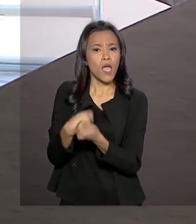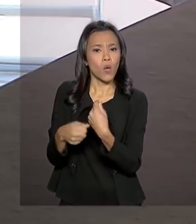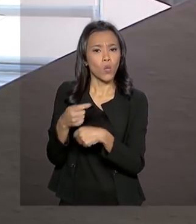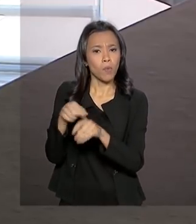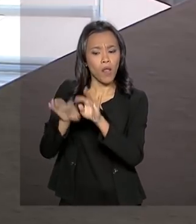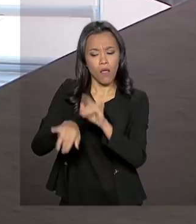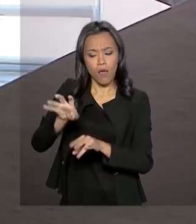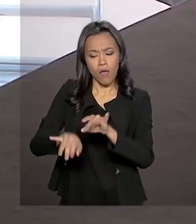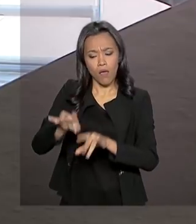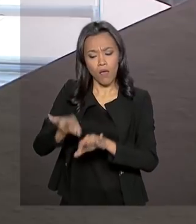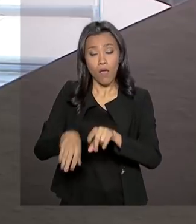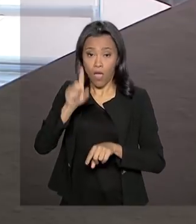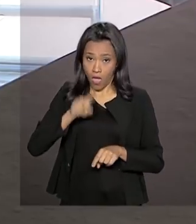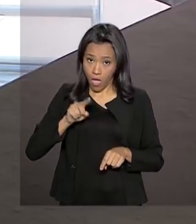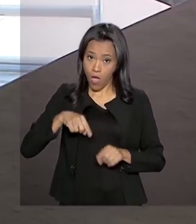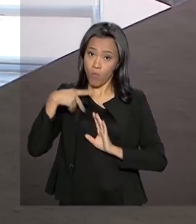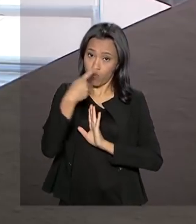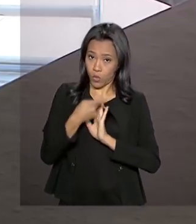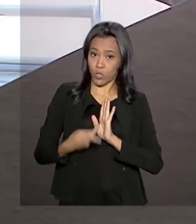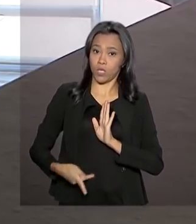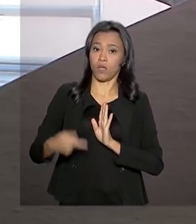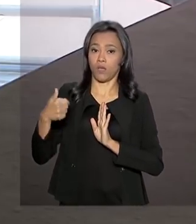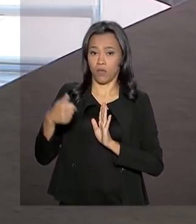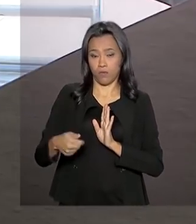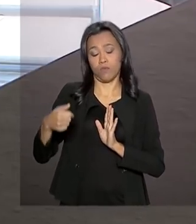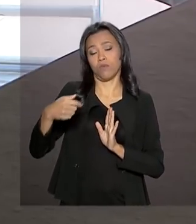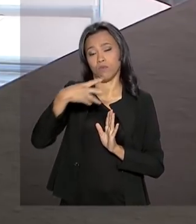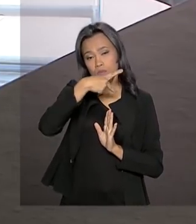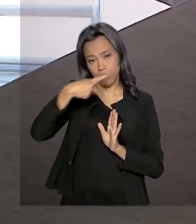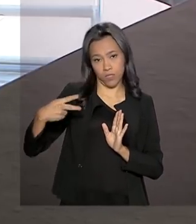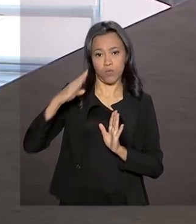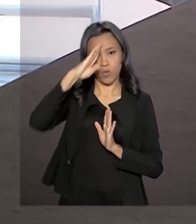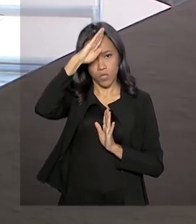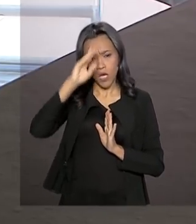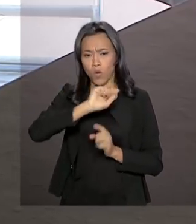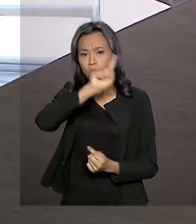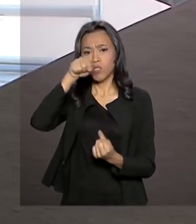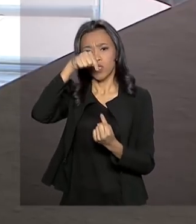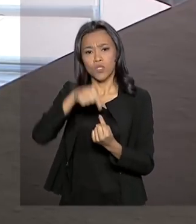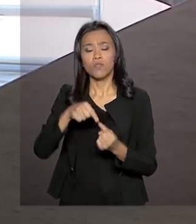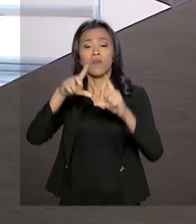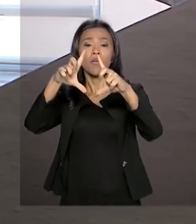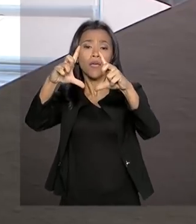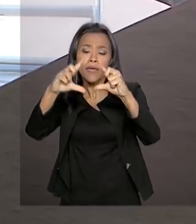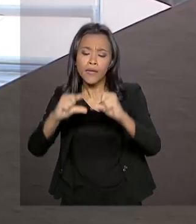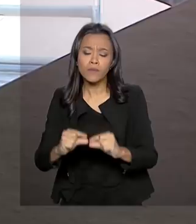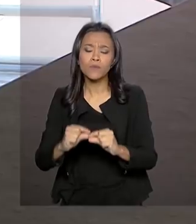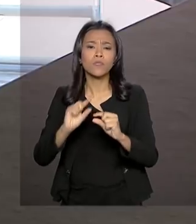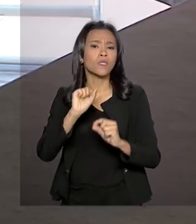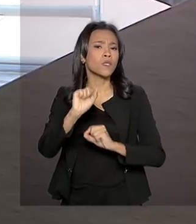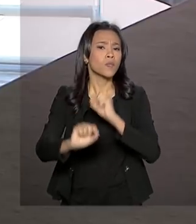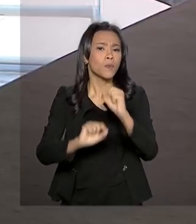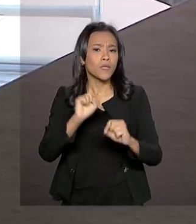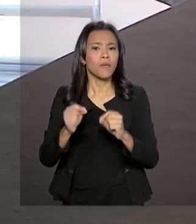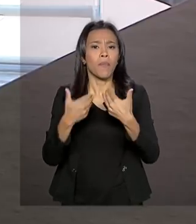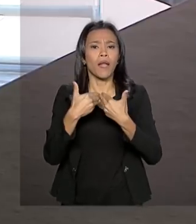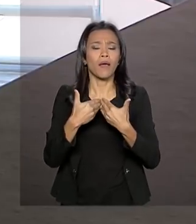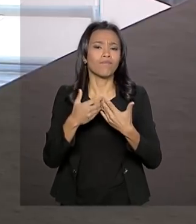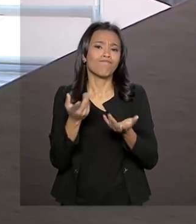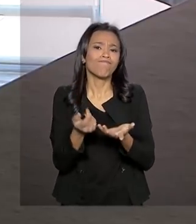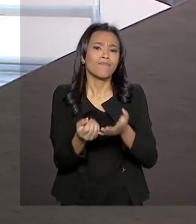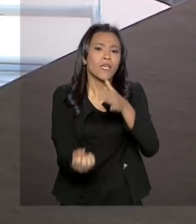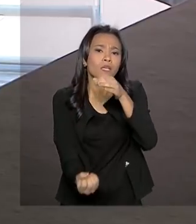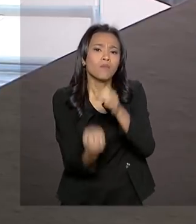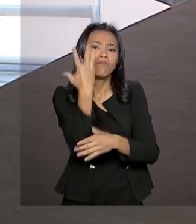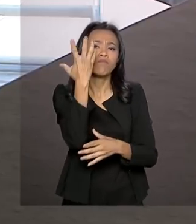um projeto de campanha do presidente Jair Bolsonaro, que tem como objetivo reduzir a burocracia para abertura de negócios no Brasil.